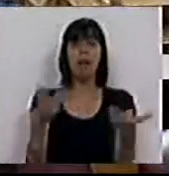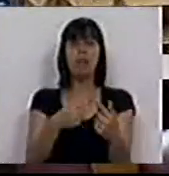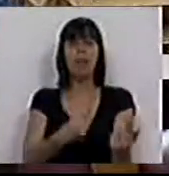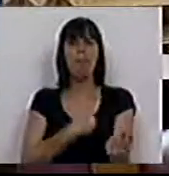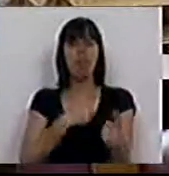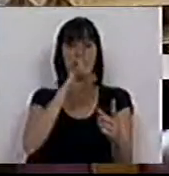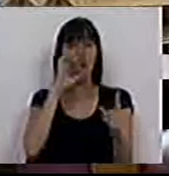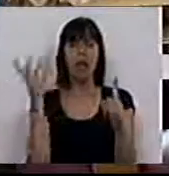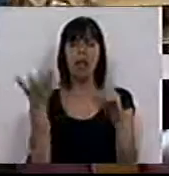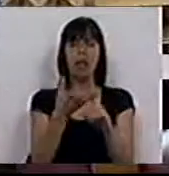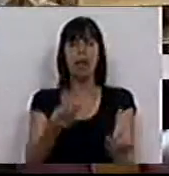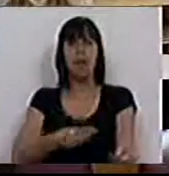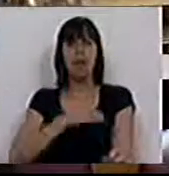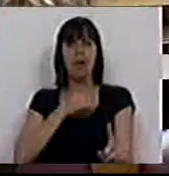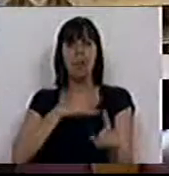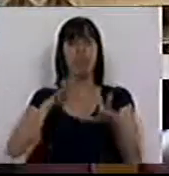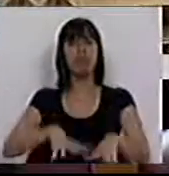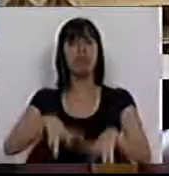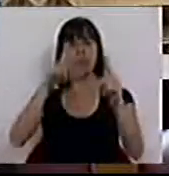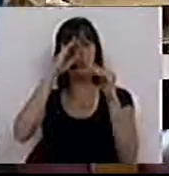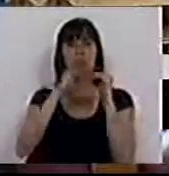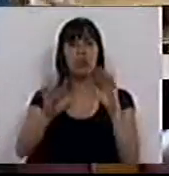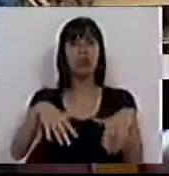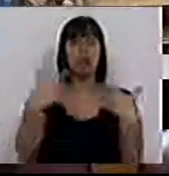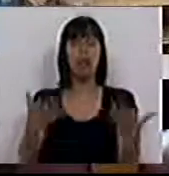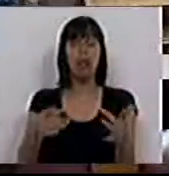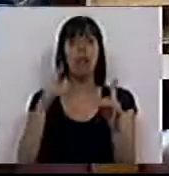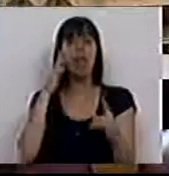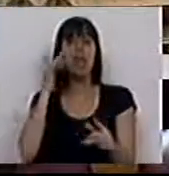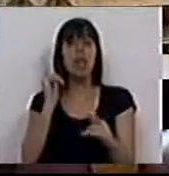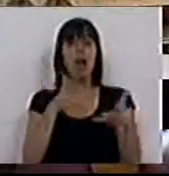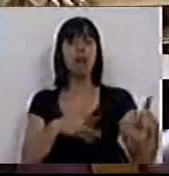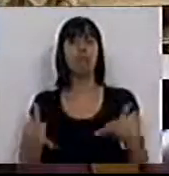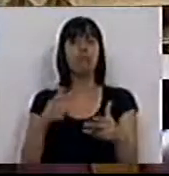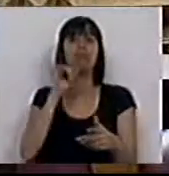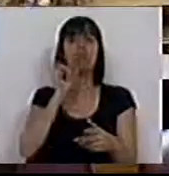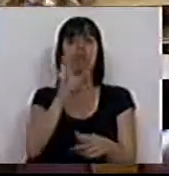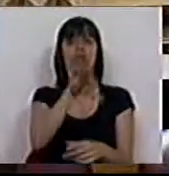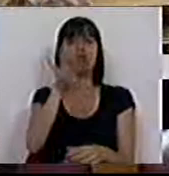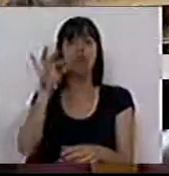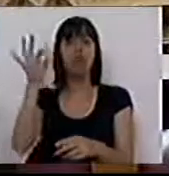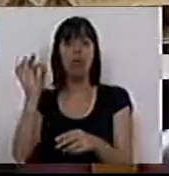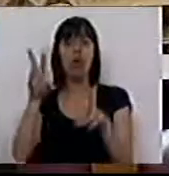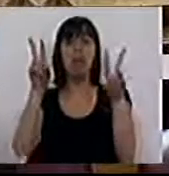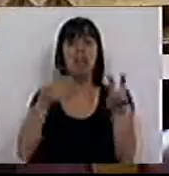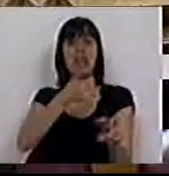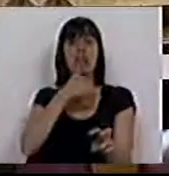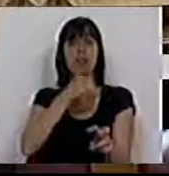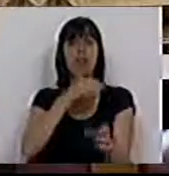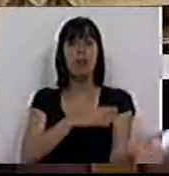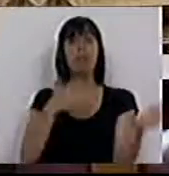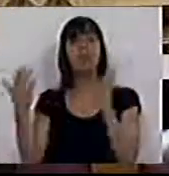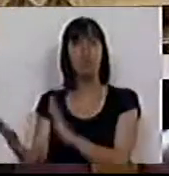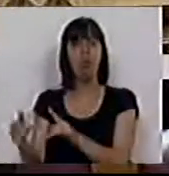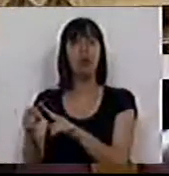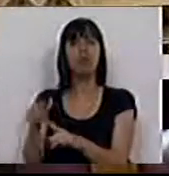preocupações ambientais, preocupações de desenvolvimento sustentável, e ideias estratégicas nas escolhas da tomada de decisão, do